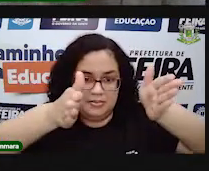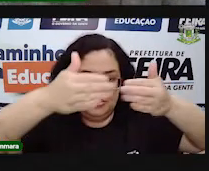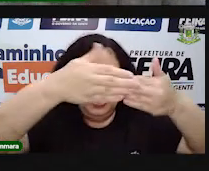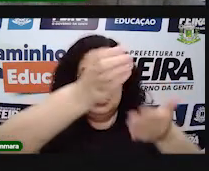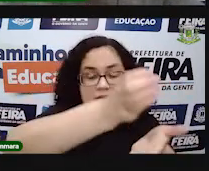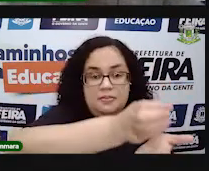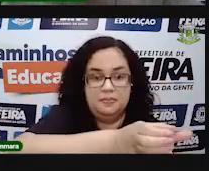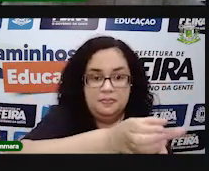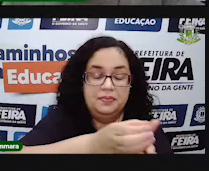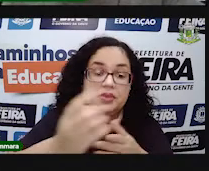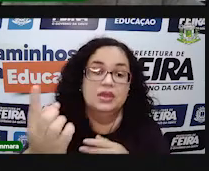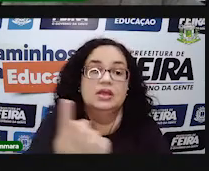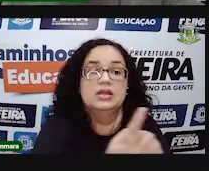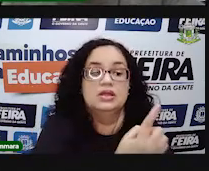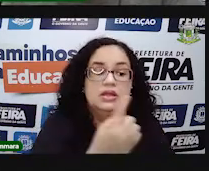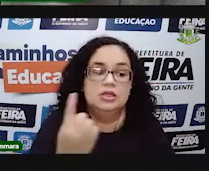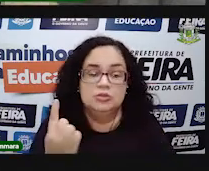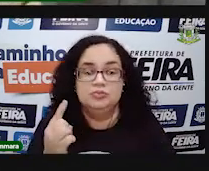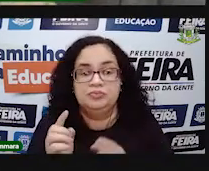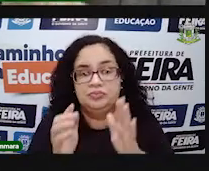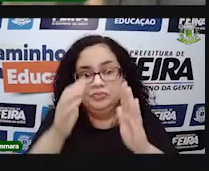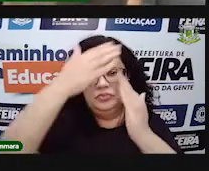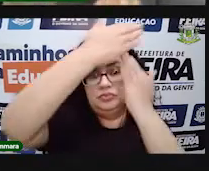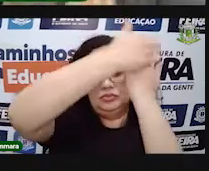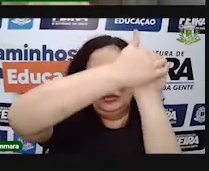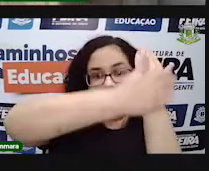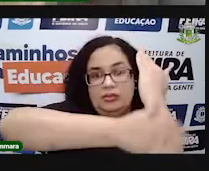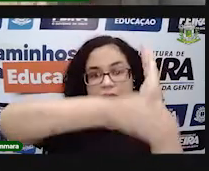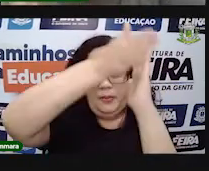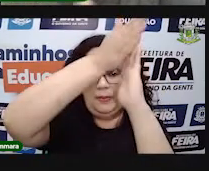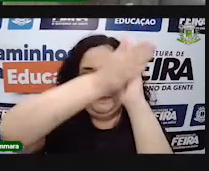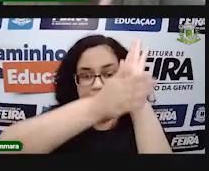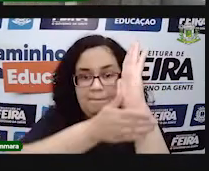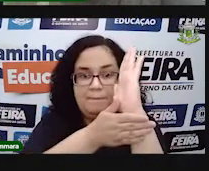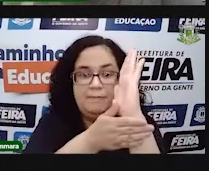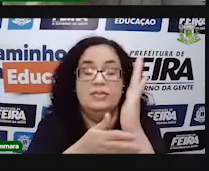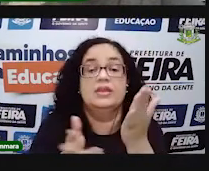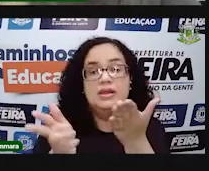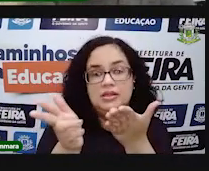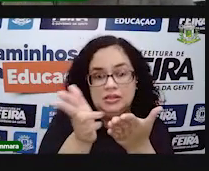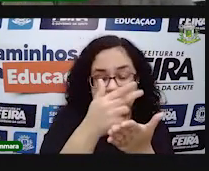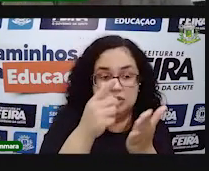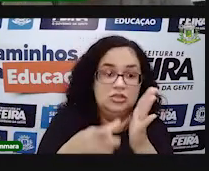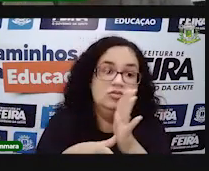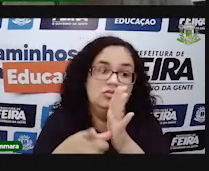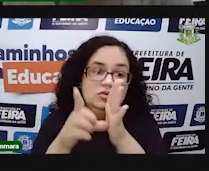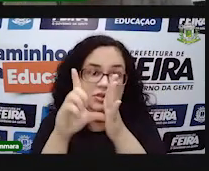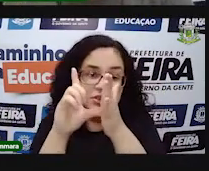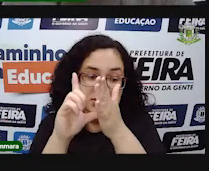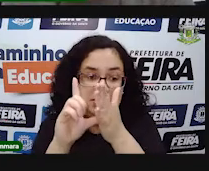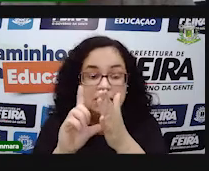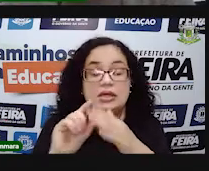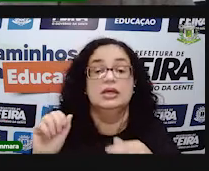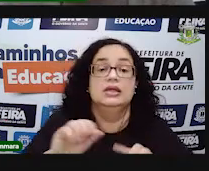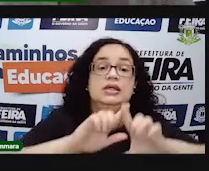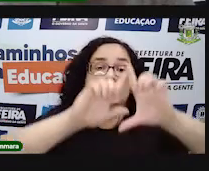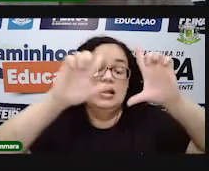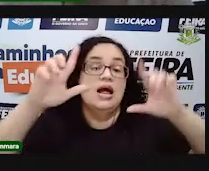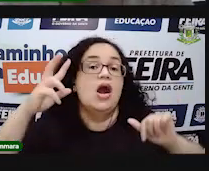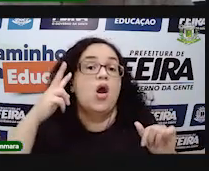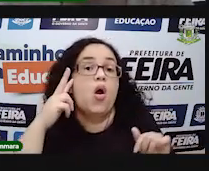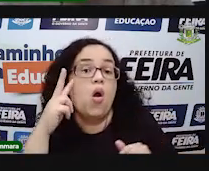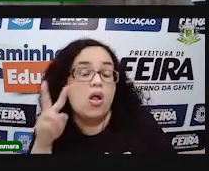geométrico em uma mesa, por exemplo, e em volta é o que a gente chama de faces laterais. Então,